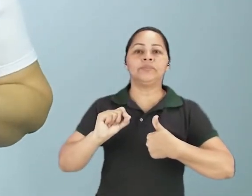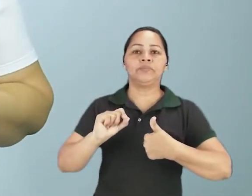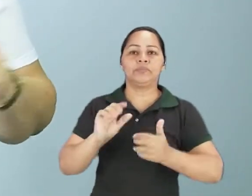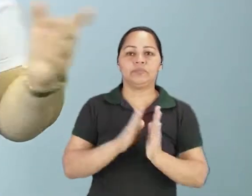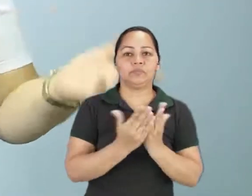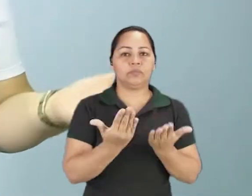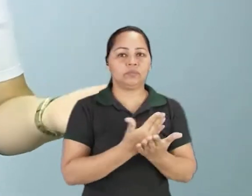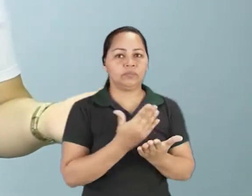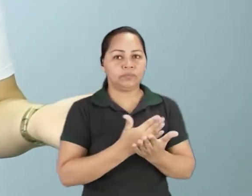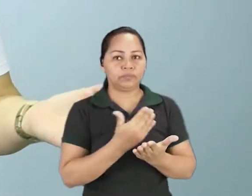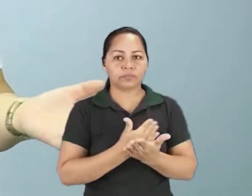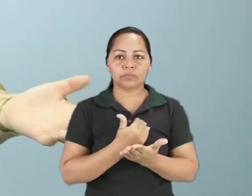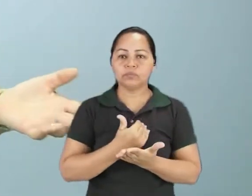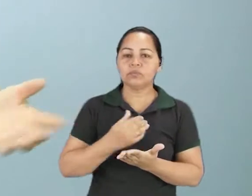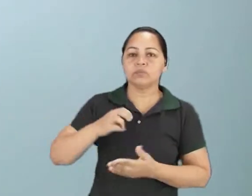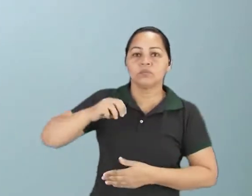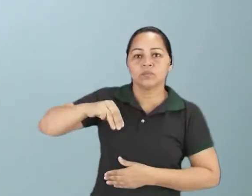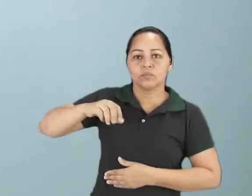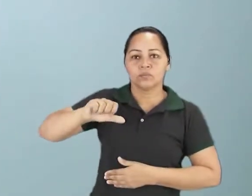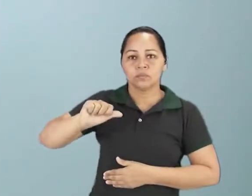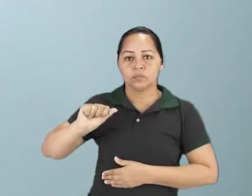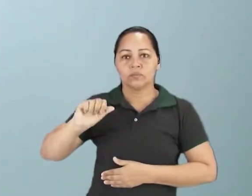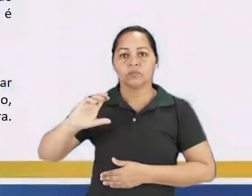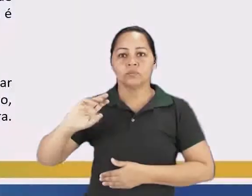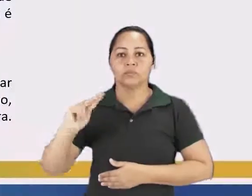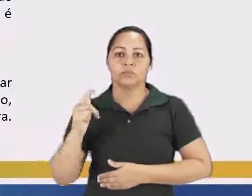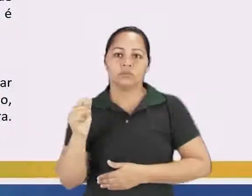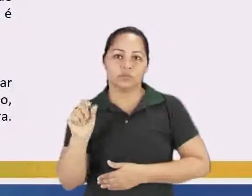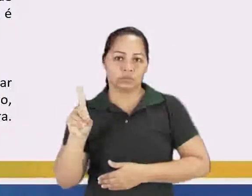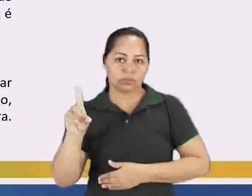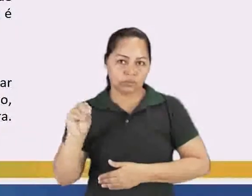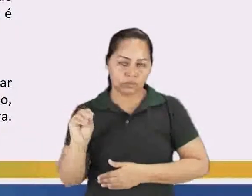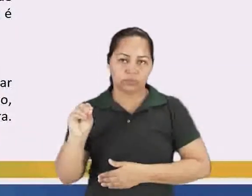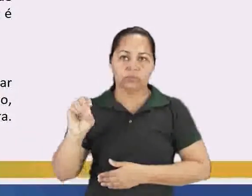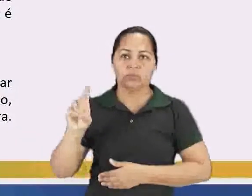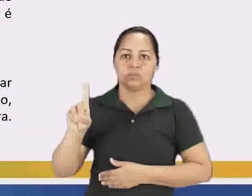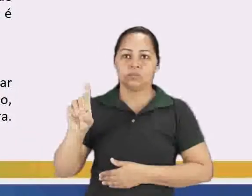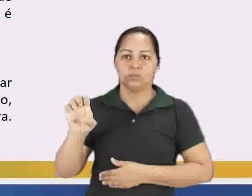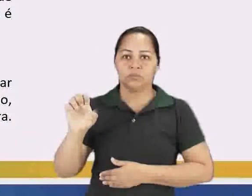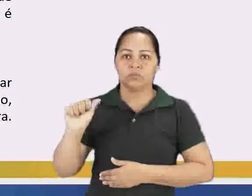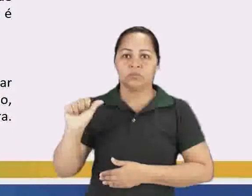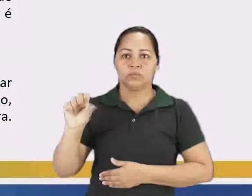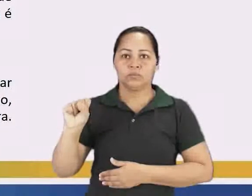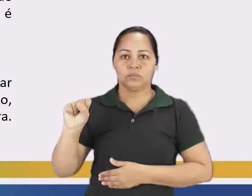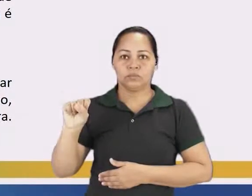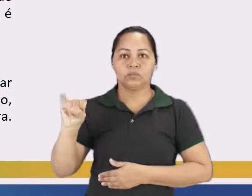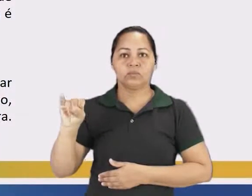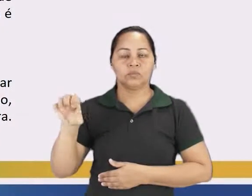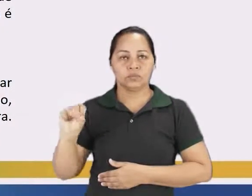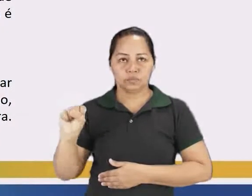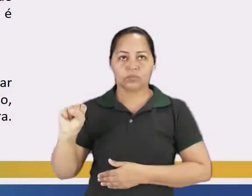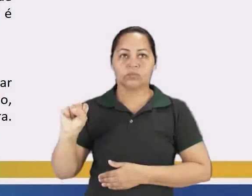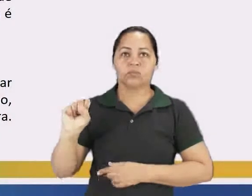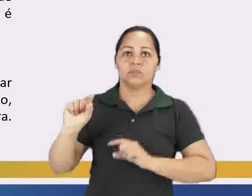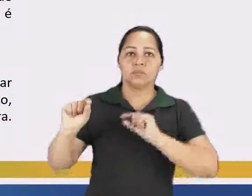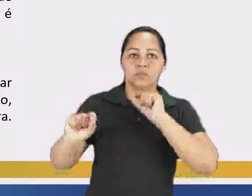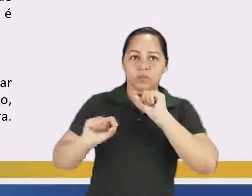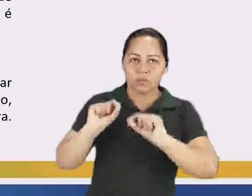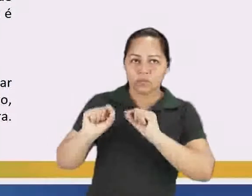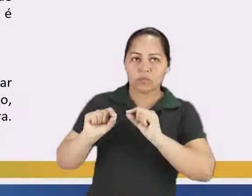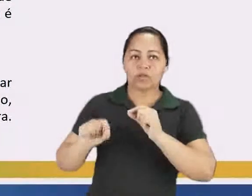vestibulares é a obra do Machado de Assis, Memórias Póstumas de Brascubas, tá? Narrada em primeira pessoa,